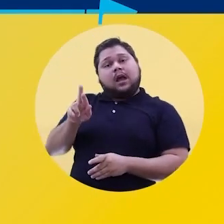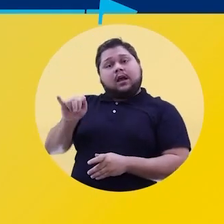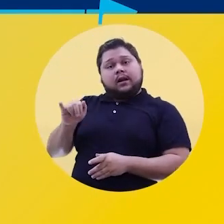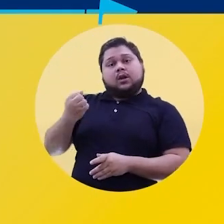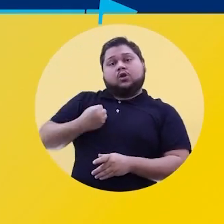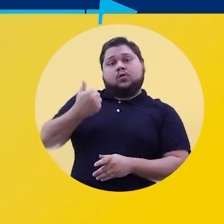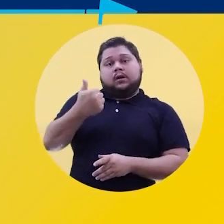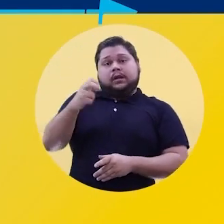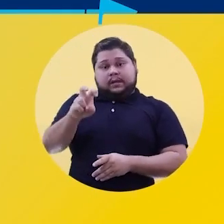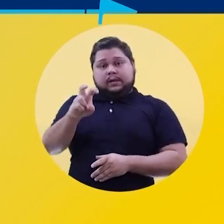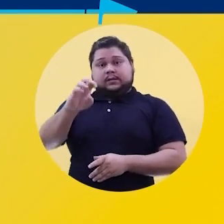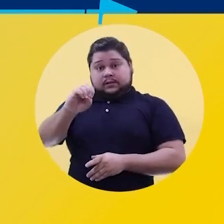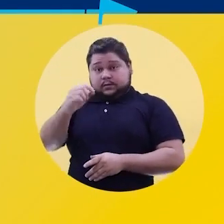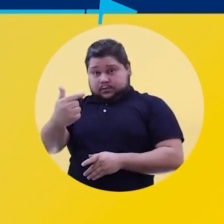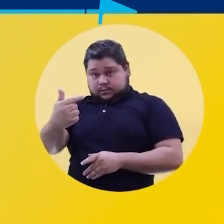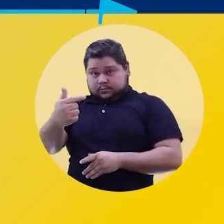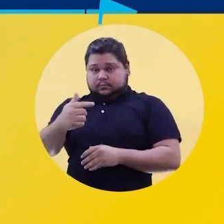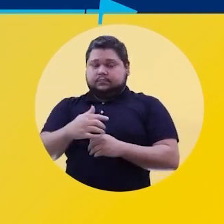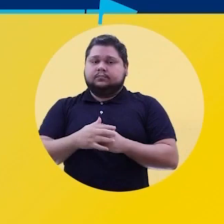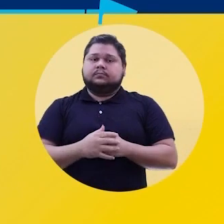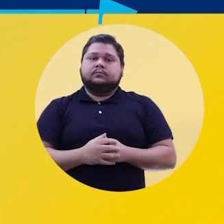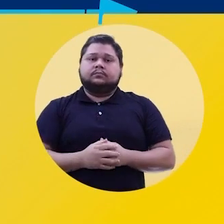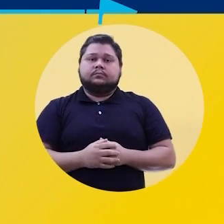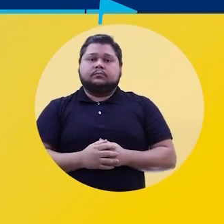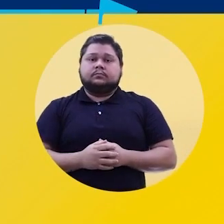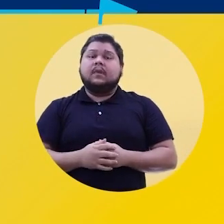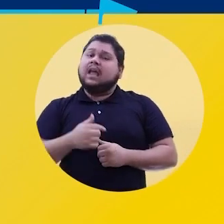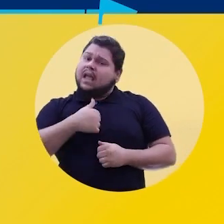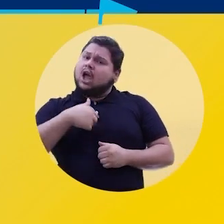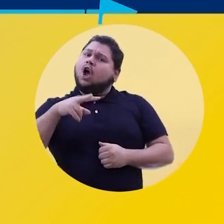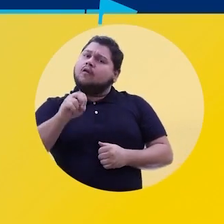vote para deputado federal, doutor Ari Campos, 1502.